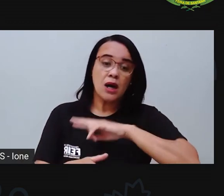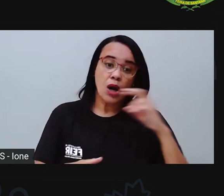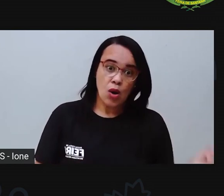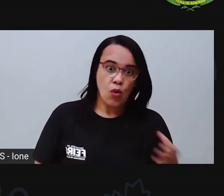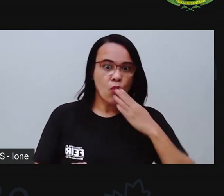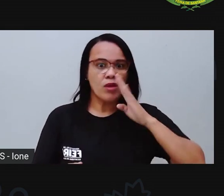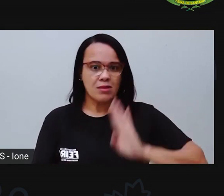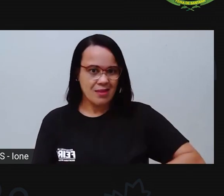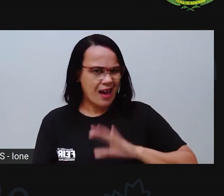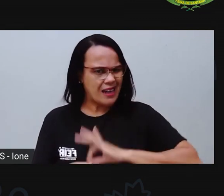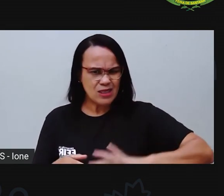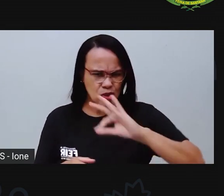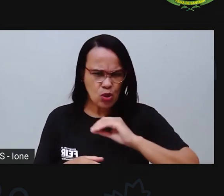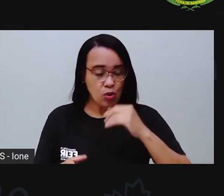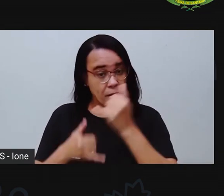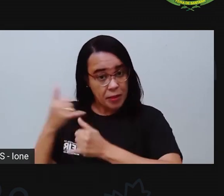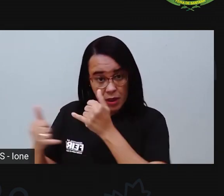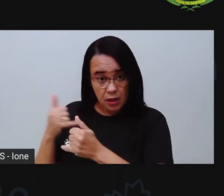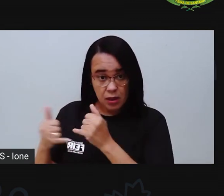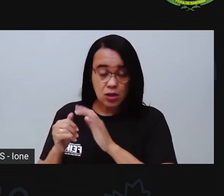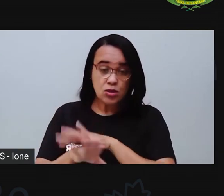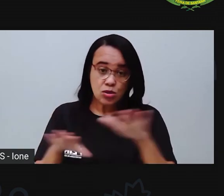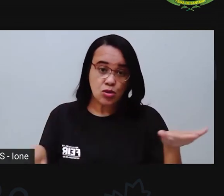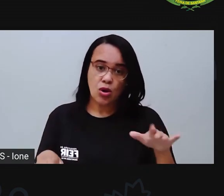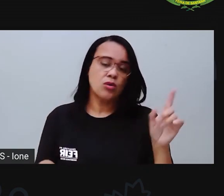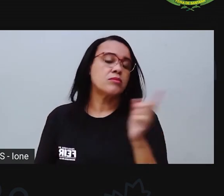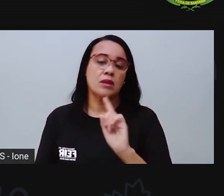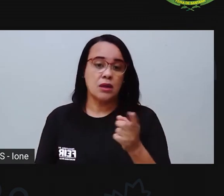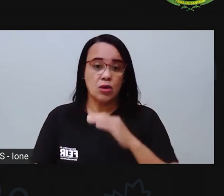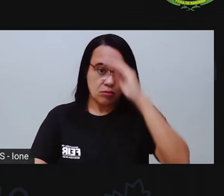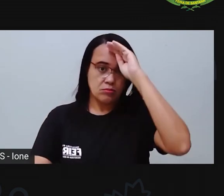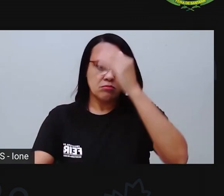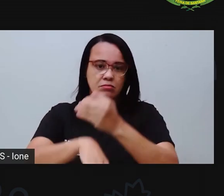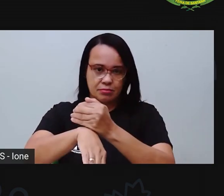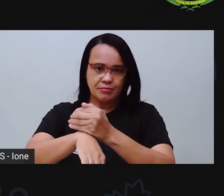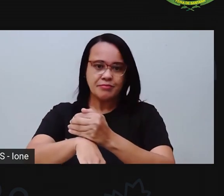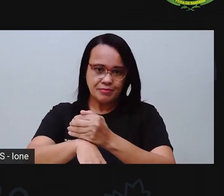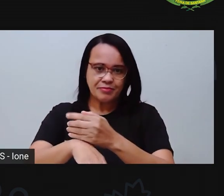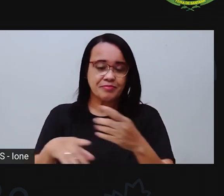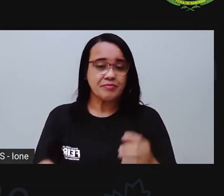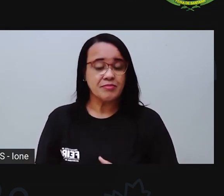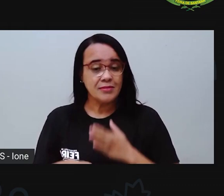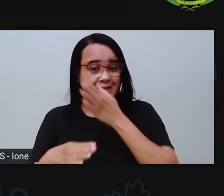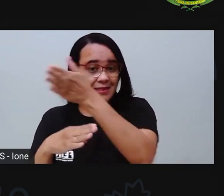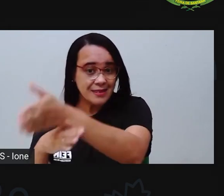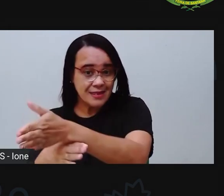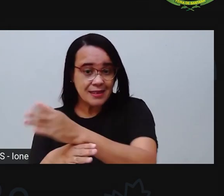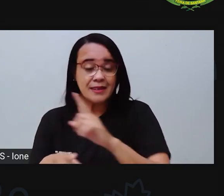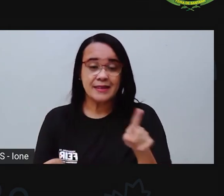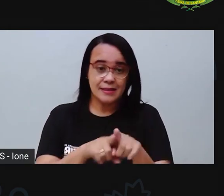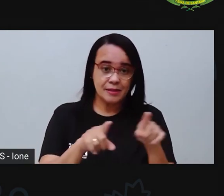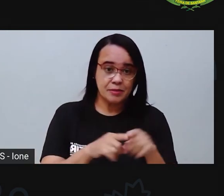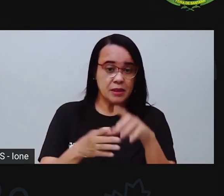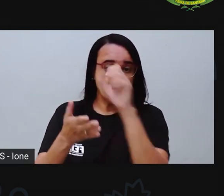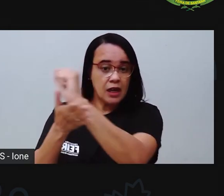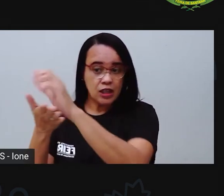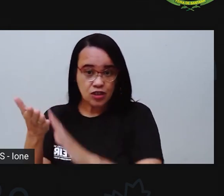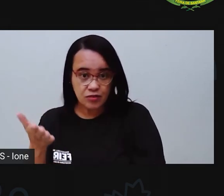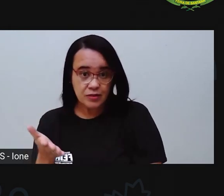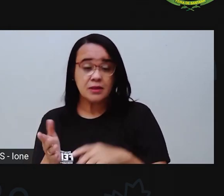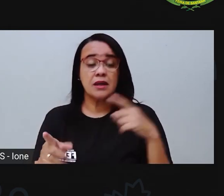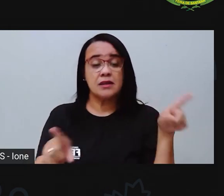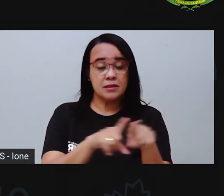Então, a gente tem o horário de entrar na escola, a gente tem o horário de fazer atividade, o horário do recreio, o horário do